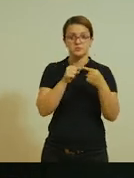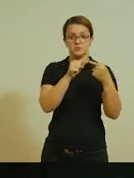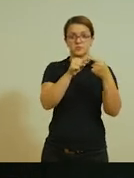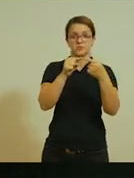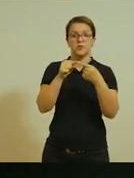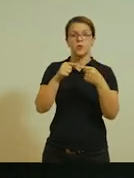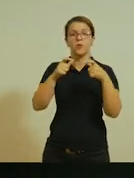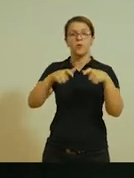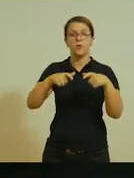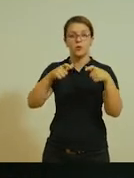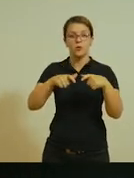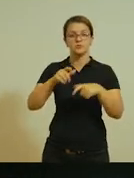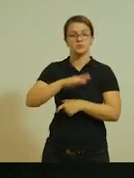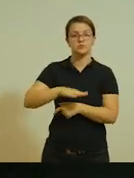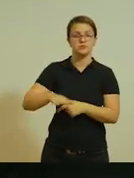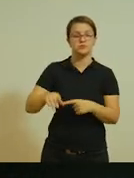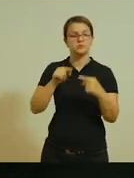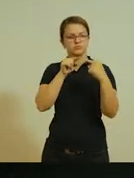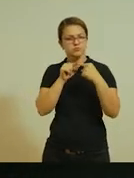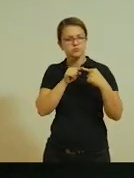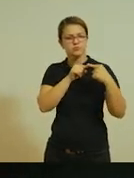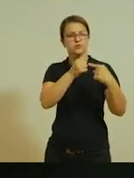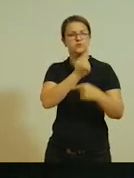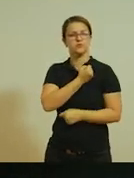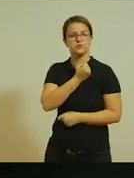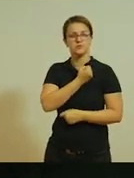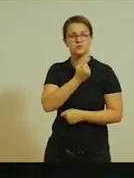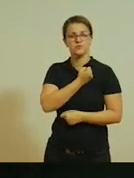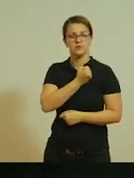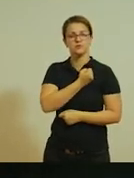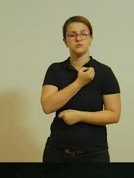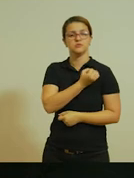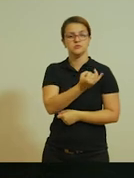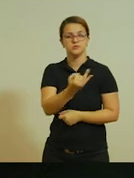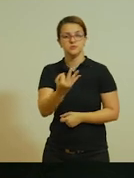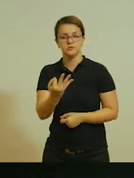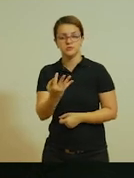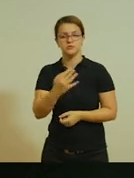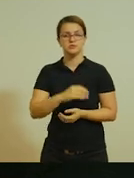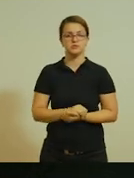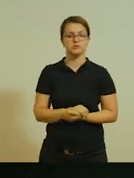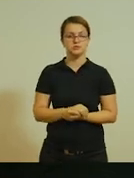aonde a criança vai ter que estar associando o numeral à quantidade.